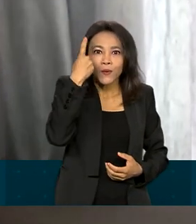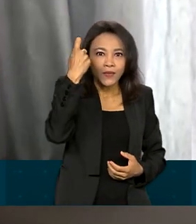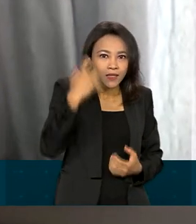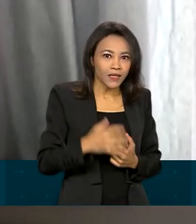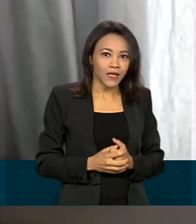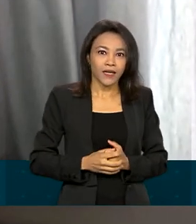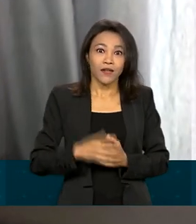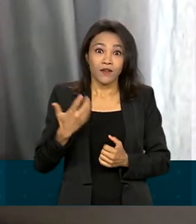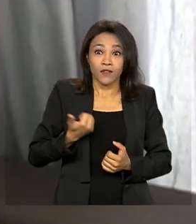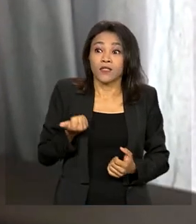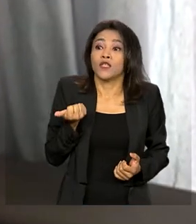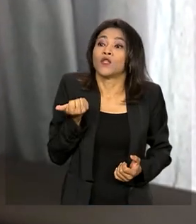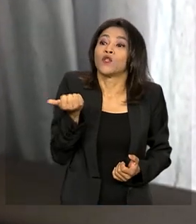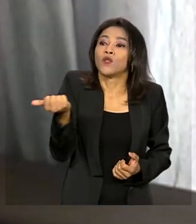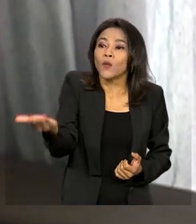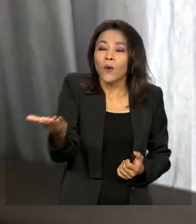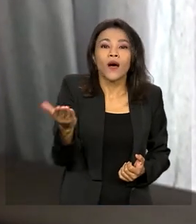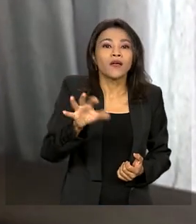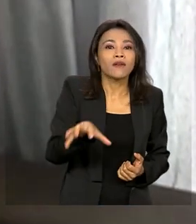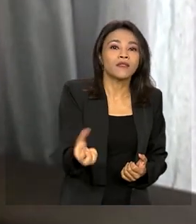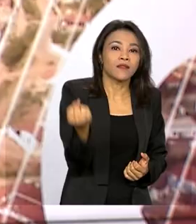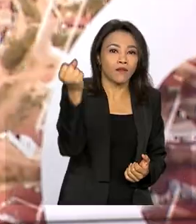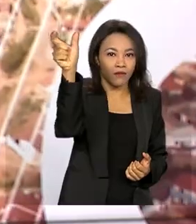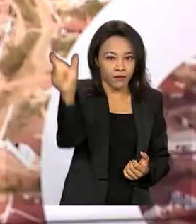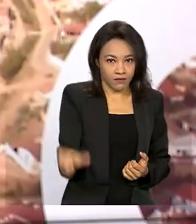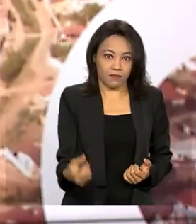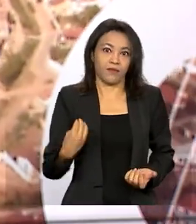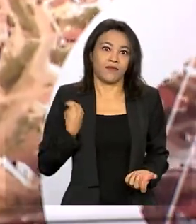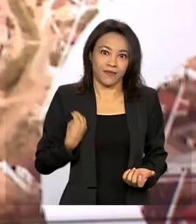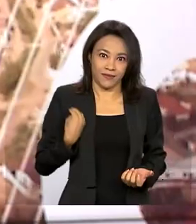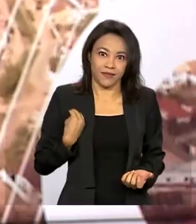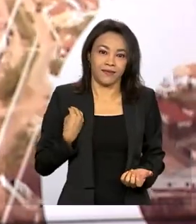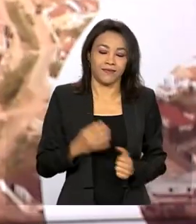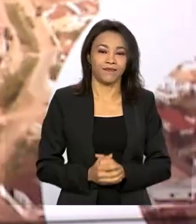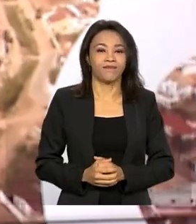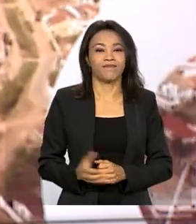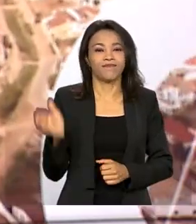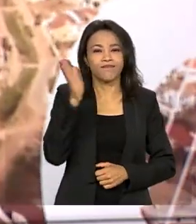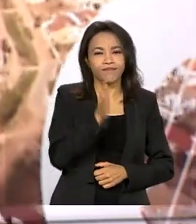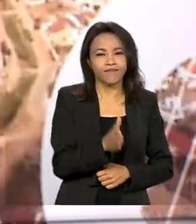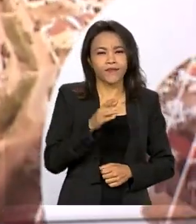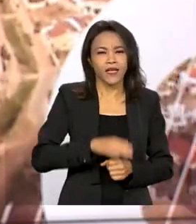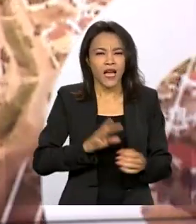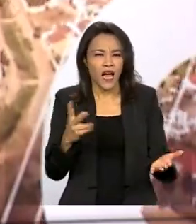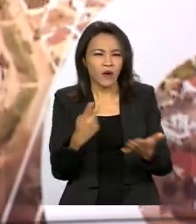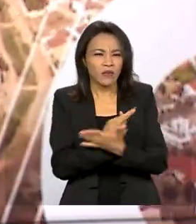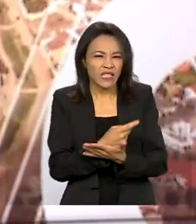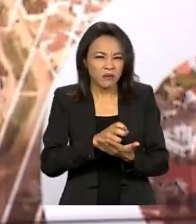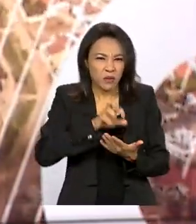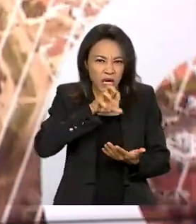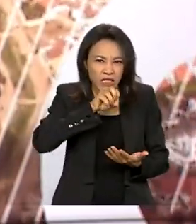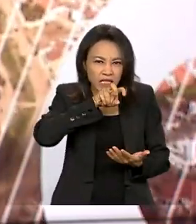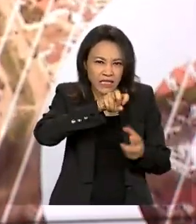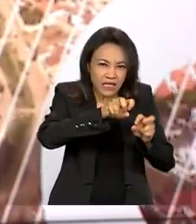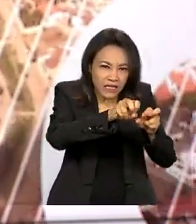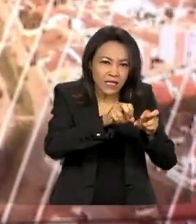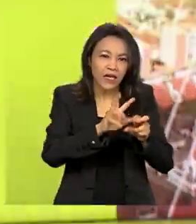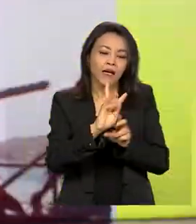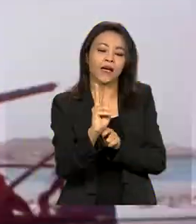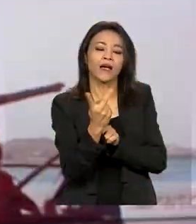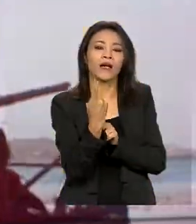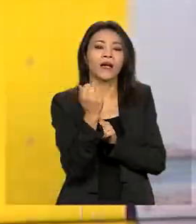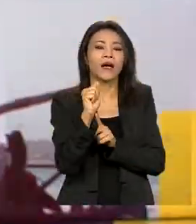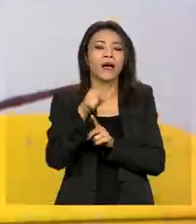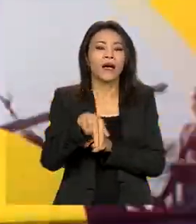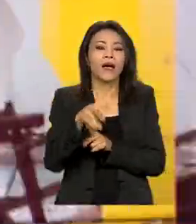o fato de você doar algo que salva uma vida. Provocada por roedores infectados, a ranta virose já